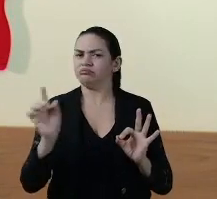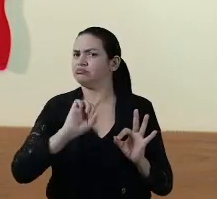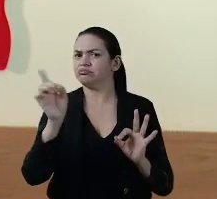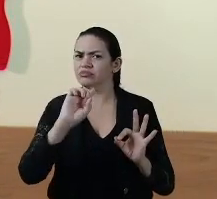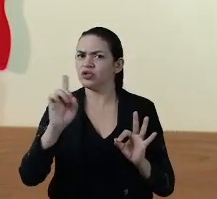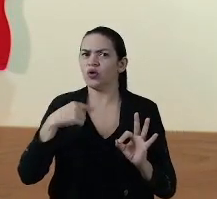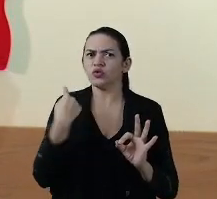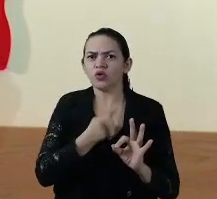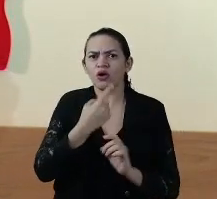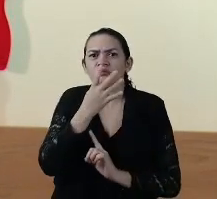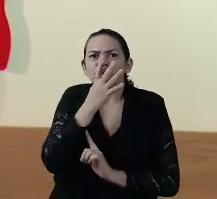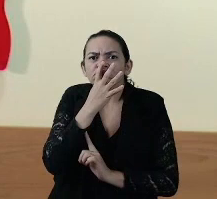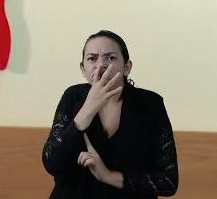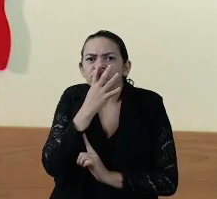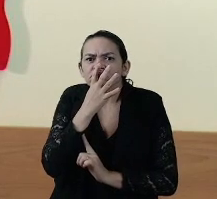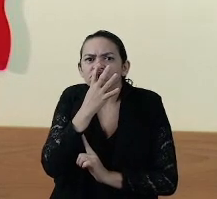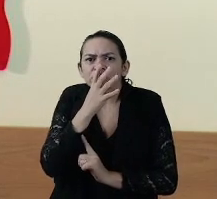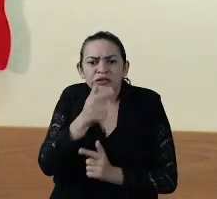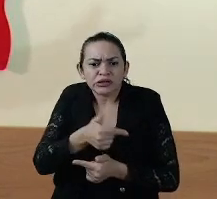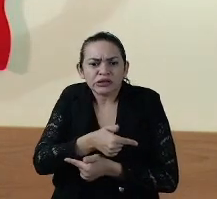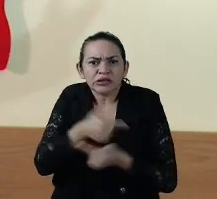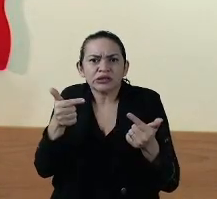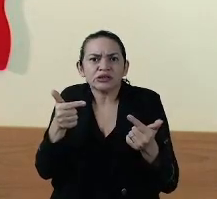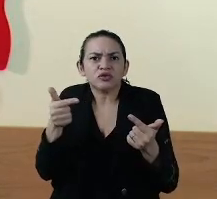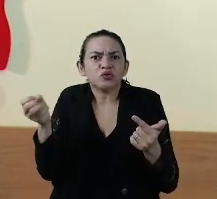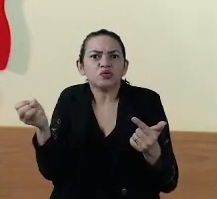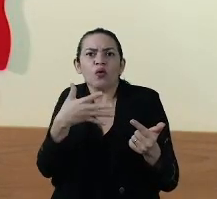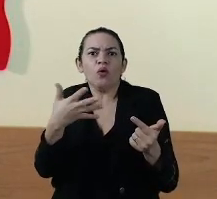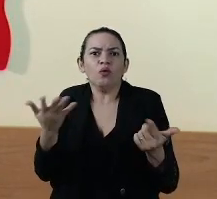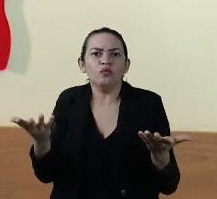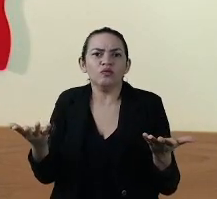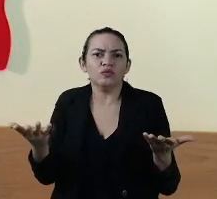Porque nós estamos diante de um desafio novo.